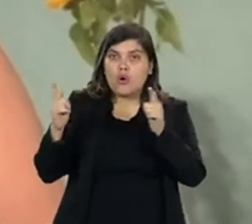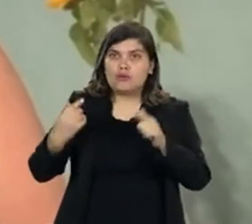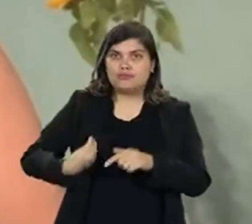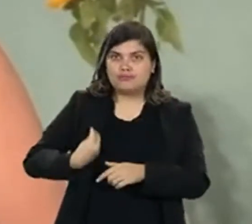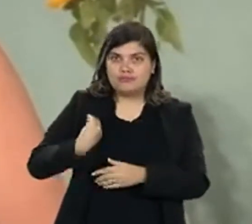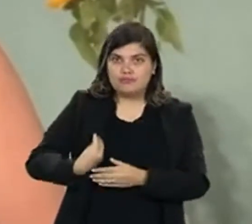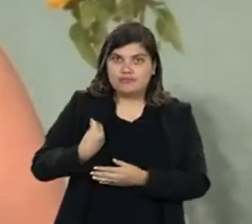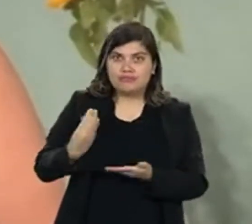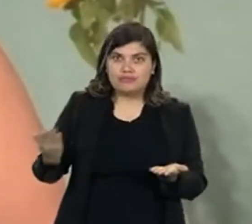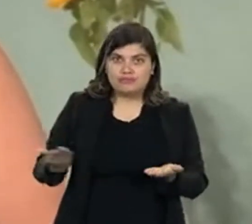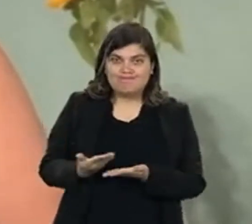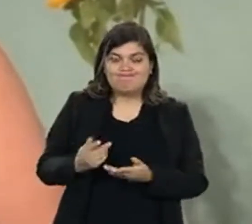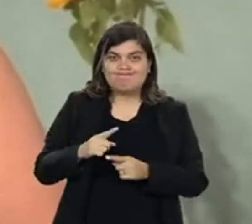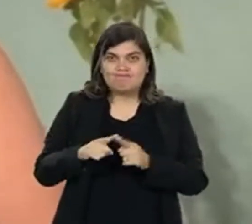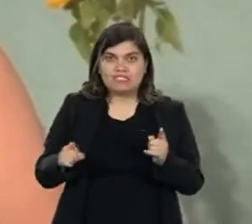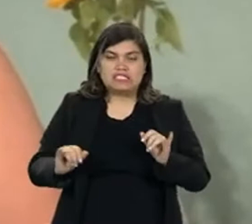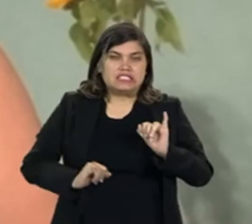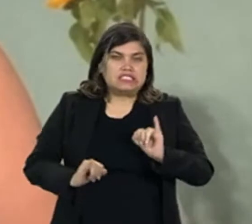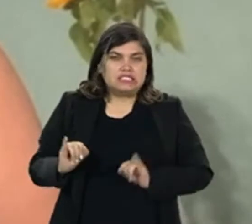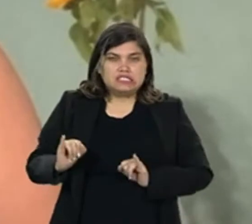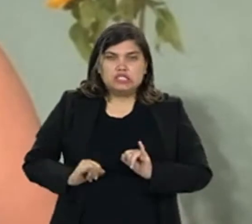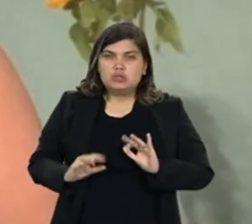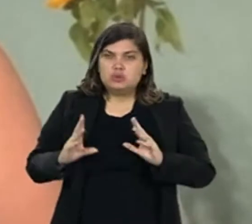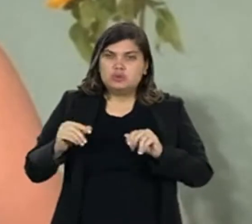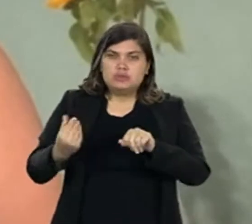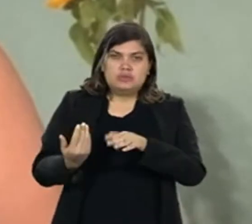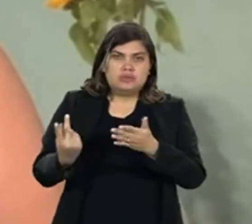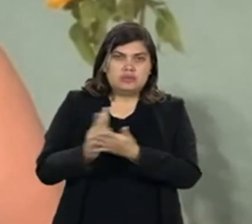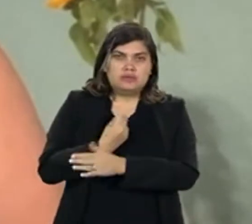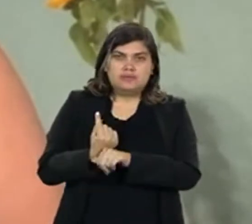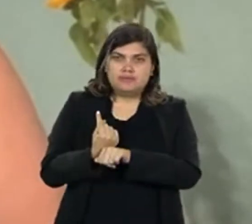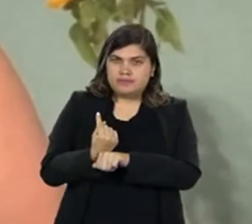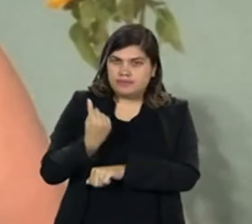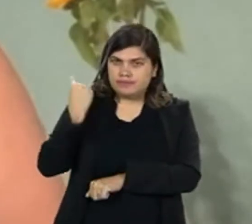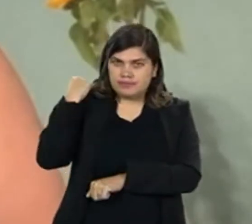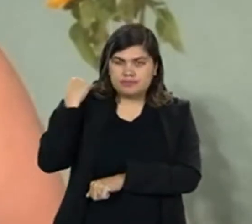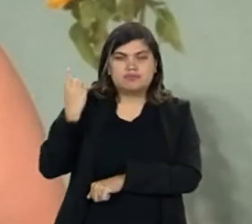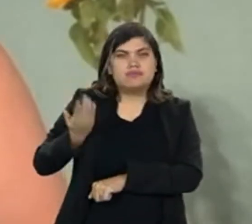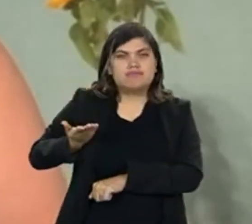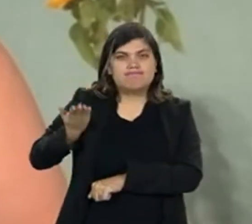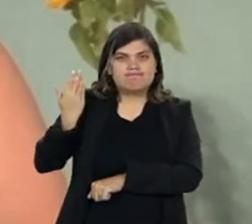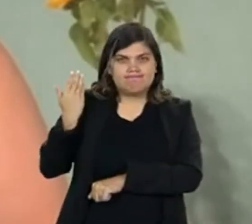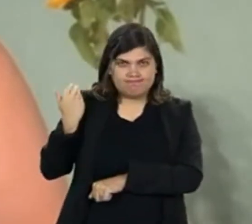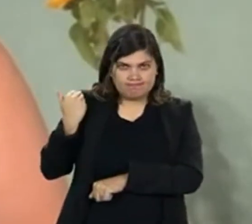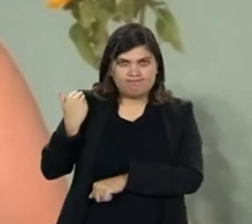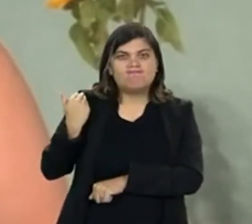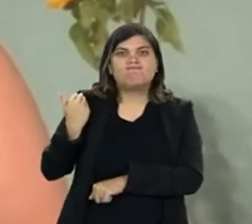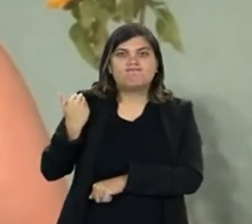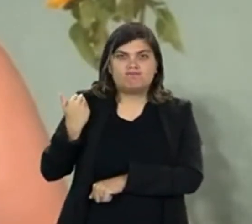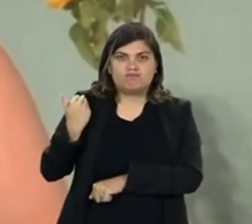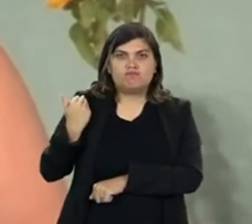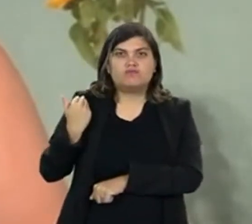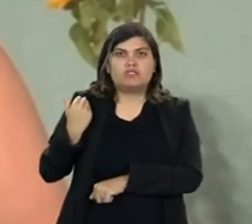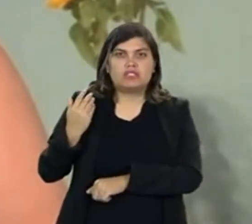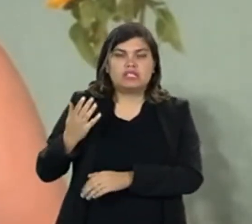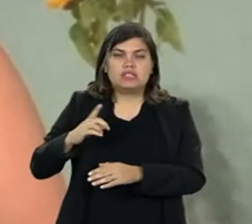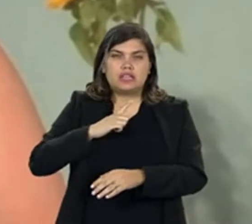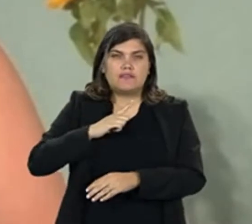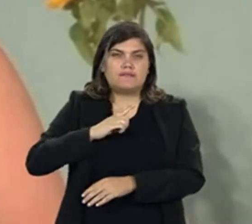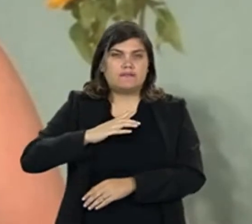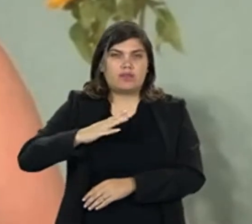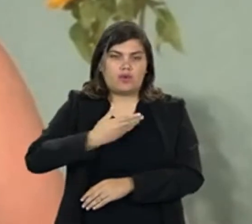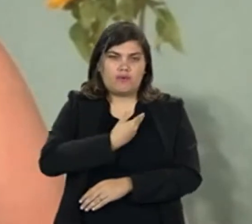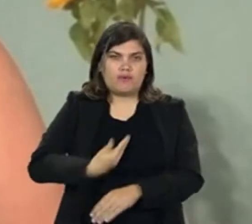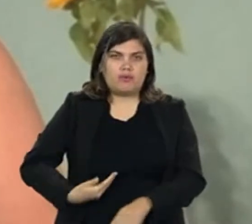ou outros que estão aqui ainda muito machucados por tudo que aconteceu nos anos de repressão e de